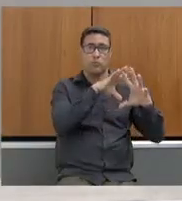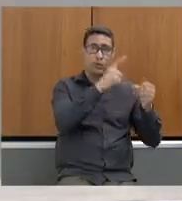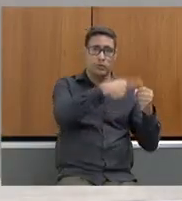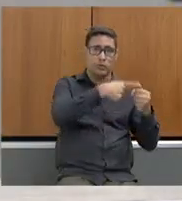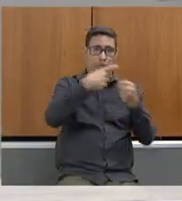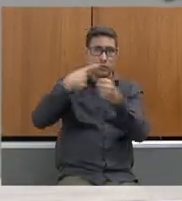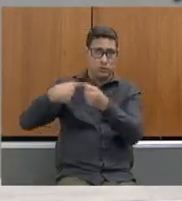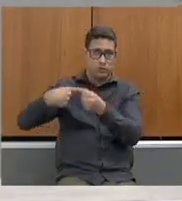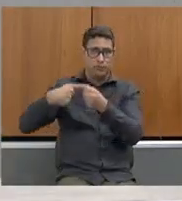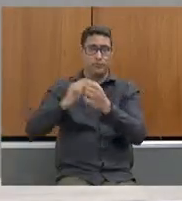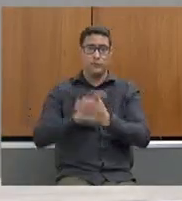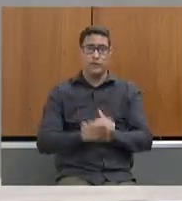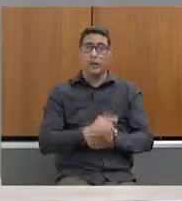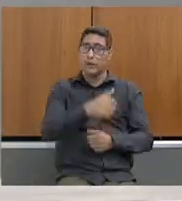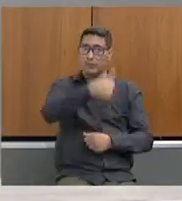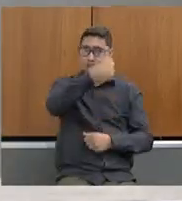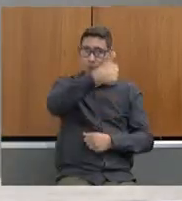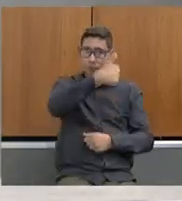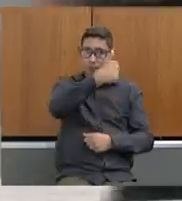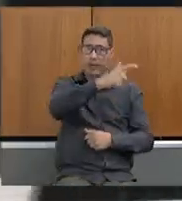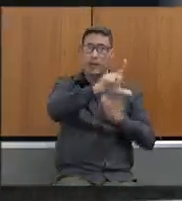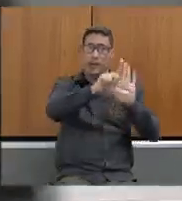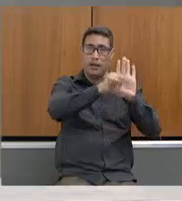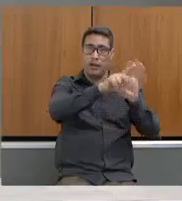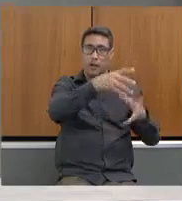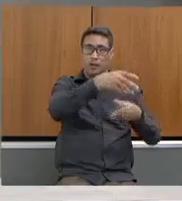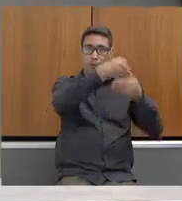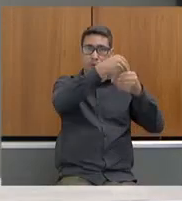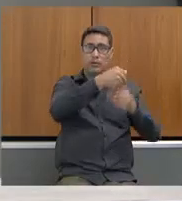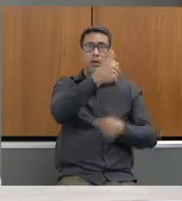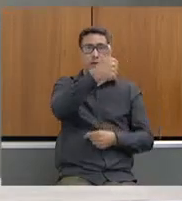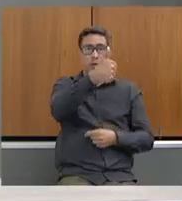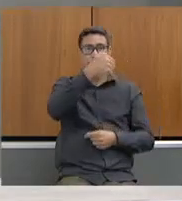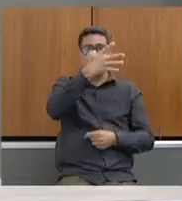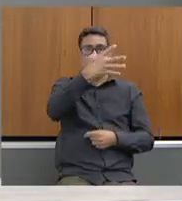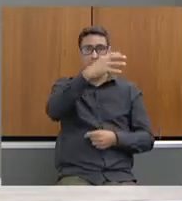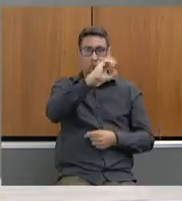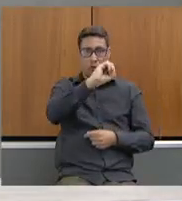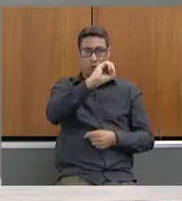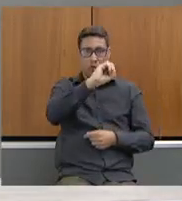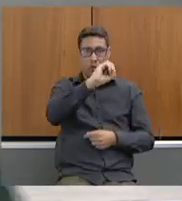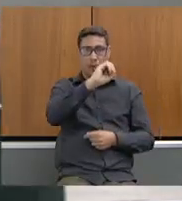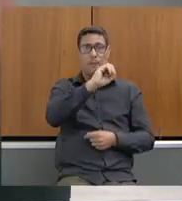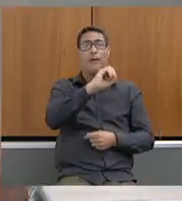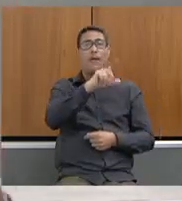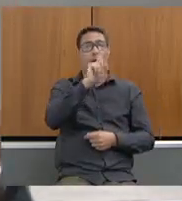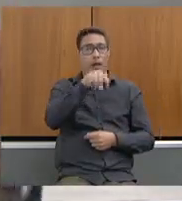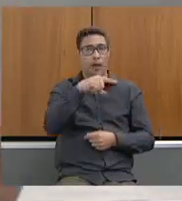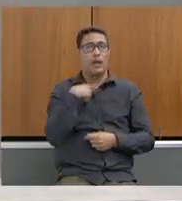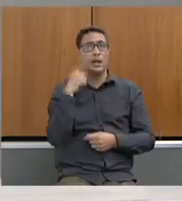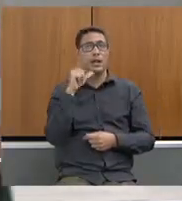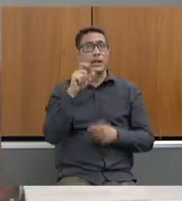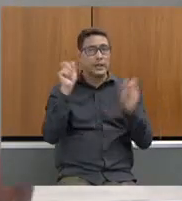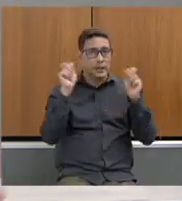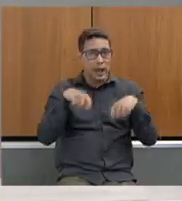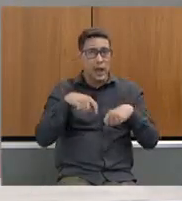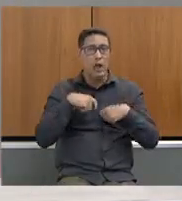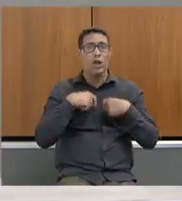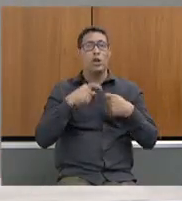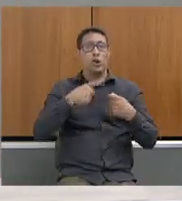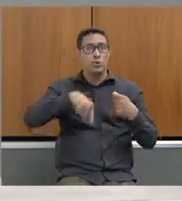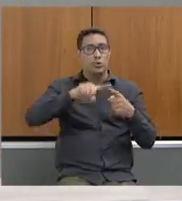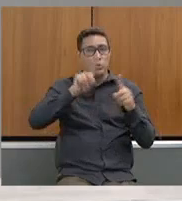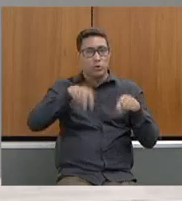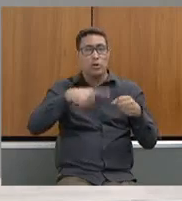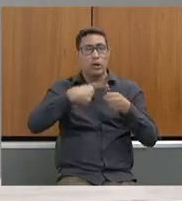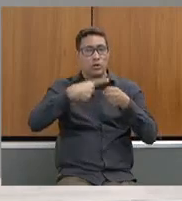A primeira é a efetivação da Lei Complementar 140, que é dar condição aos municípios